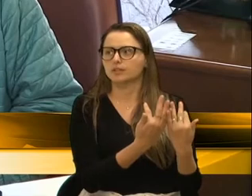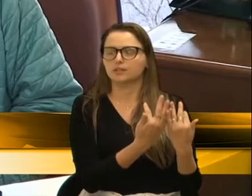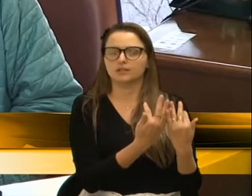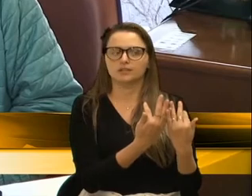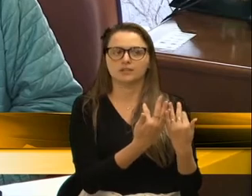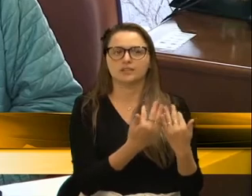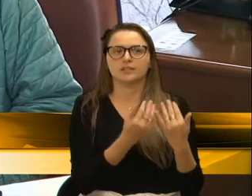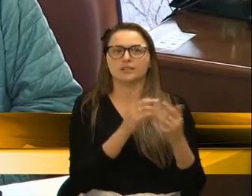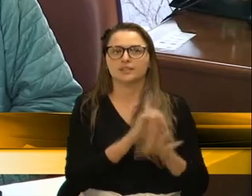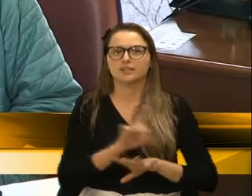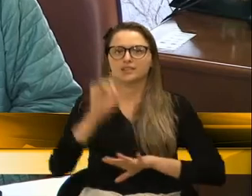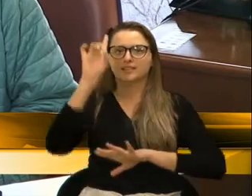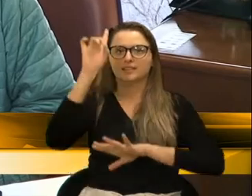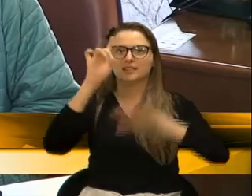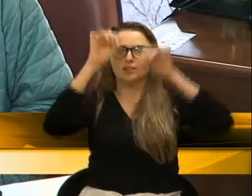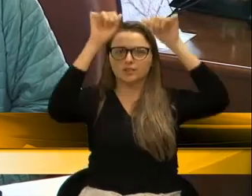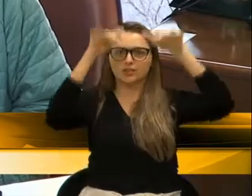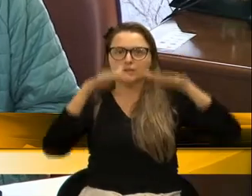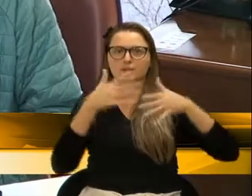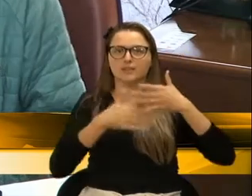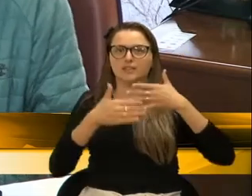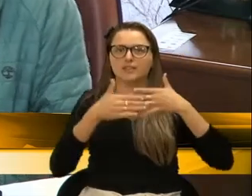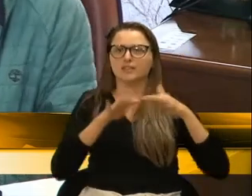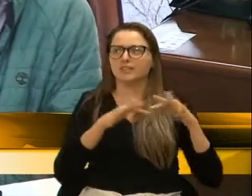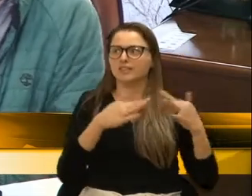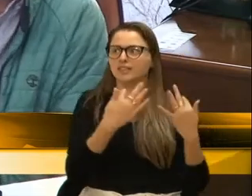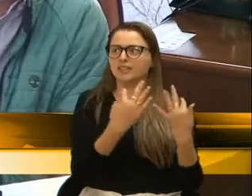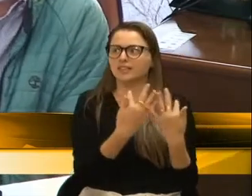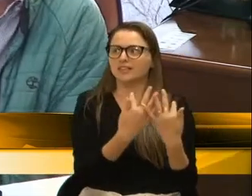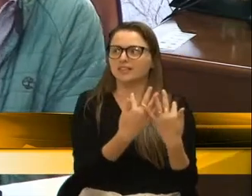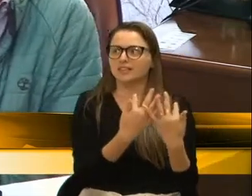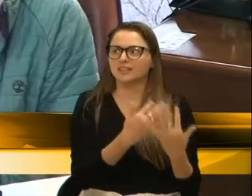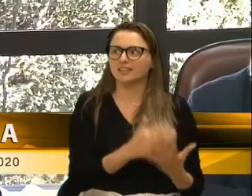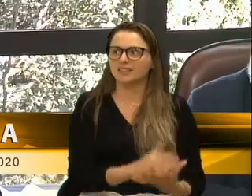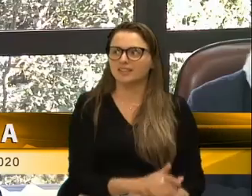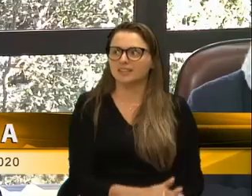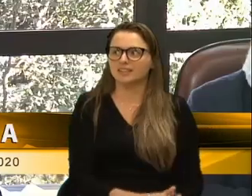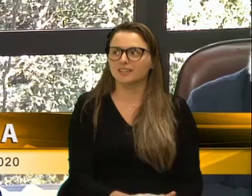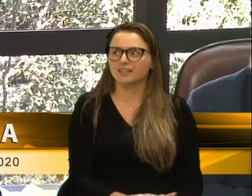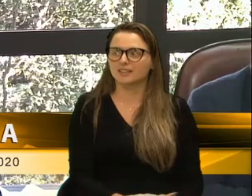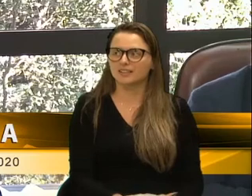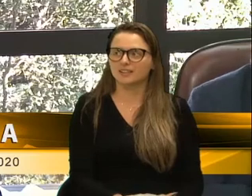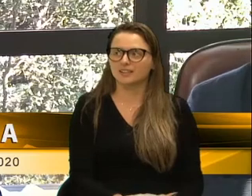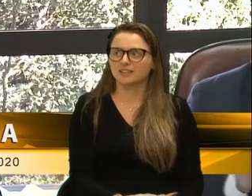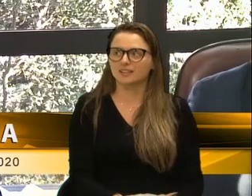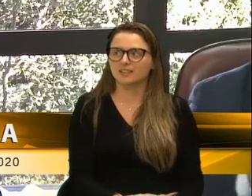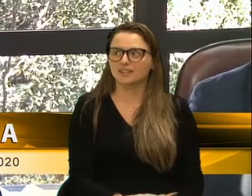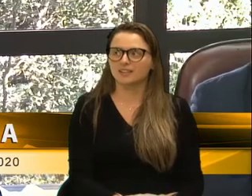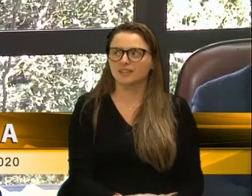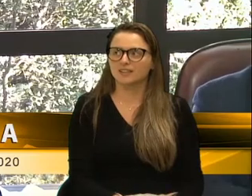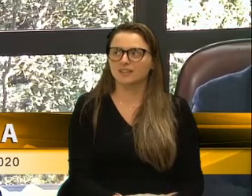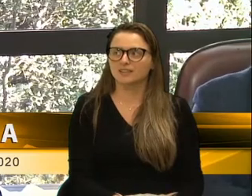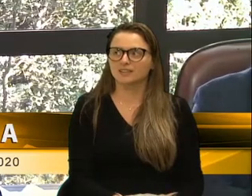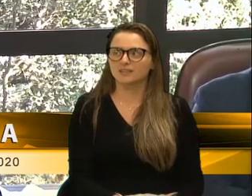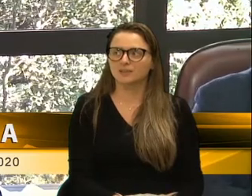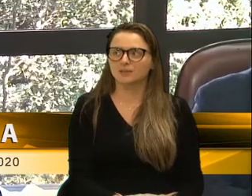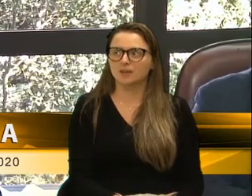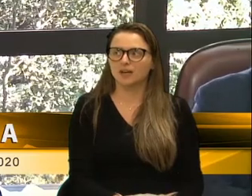ilumine, console os familiares aí. Obrigado, vereador Tomé. Perdi uma parte, vereador, dois? Não.